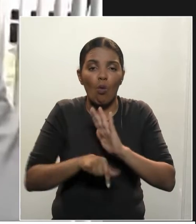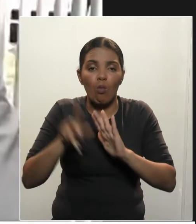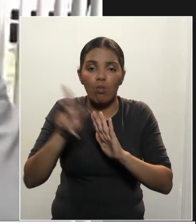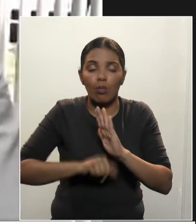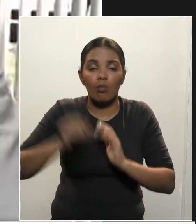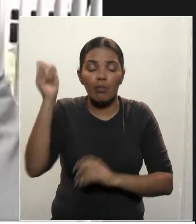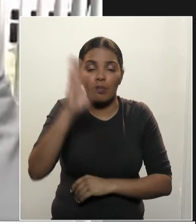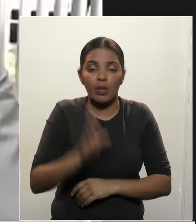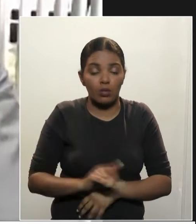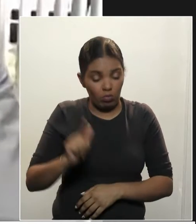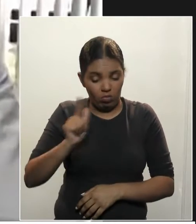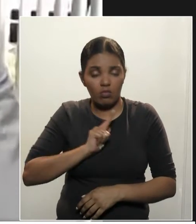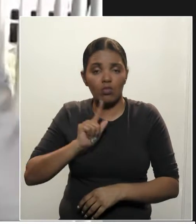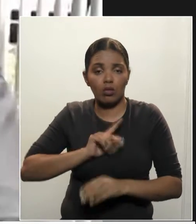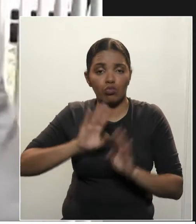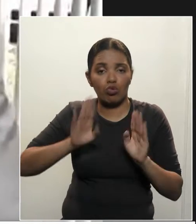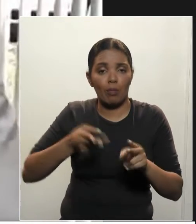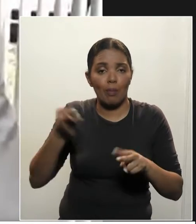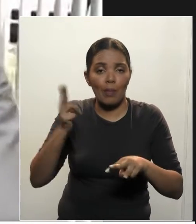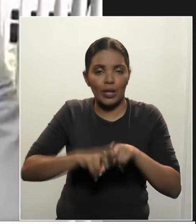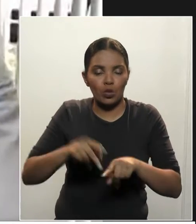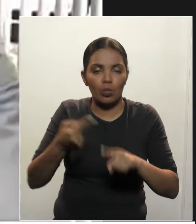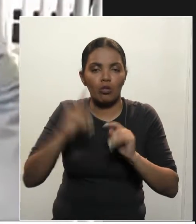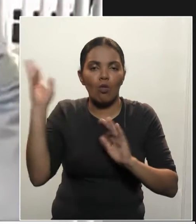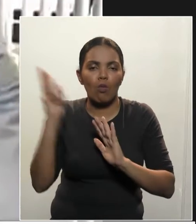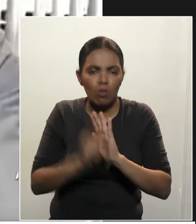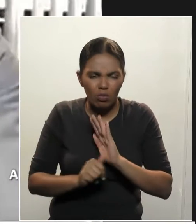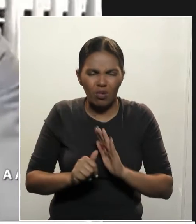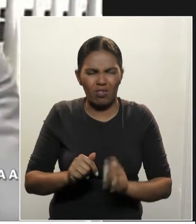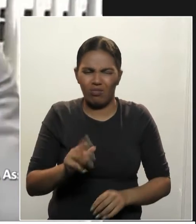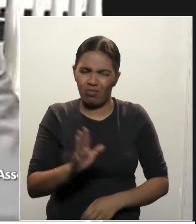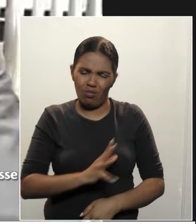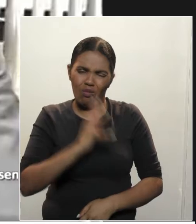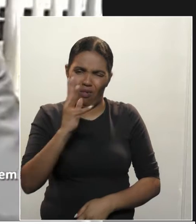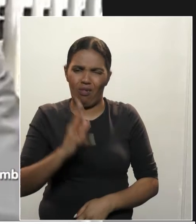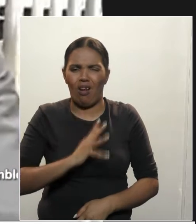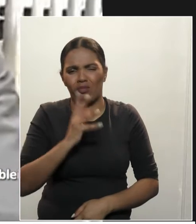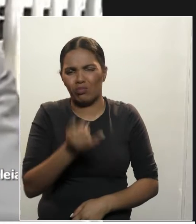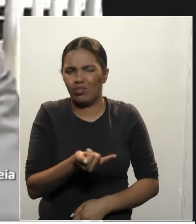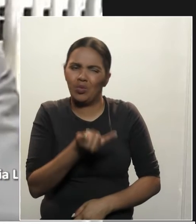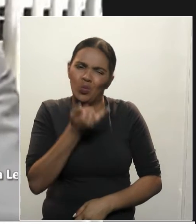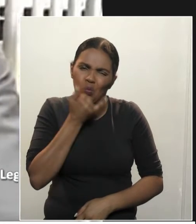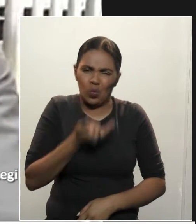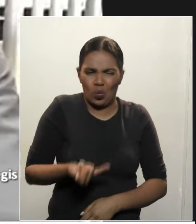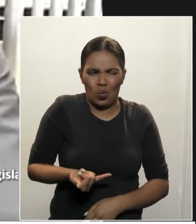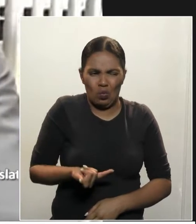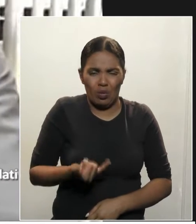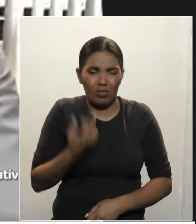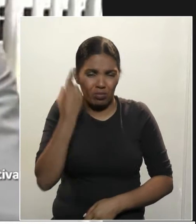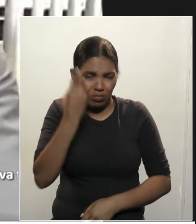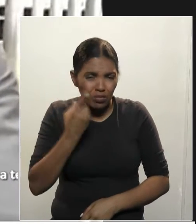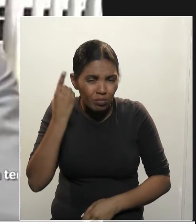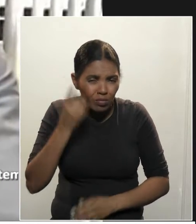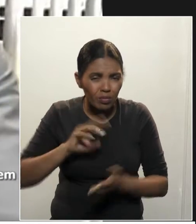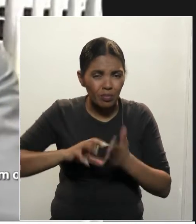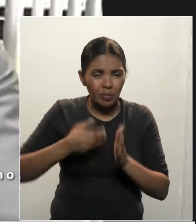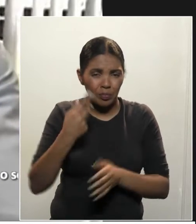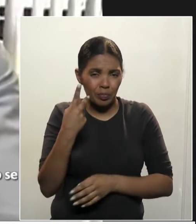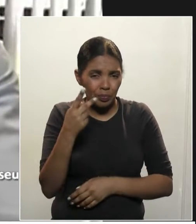condenado, olha, é muita coragem, desculpa, com todo o respeito, um deputado do PT,